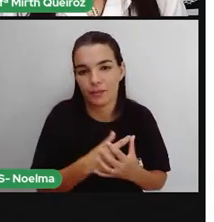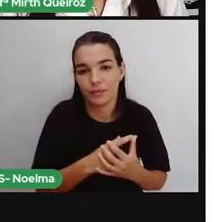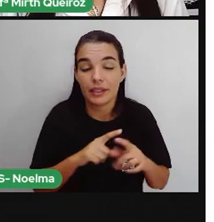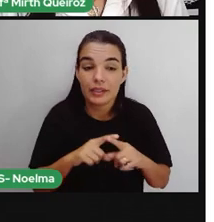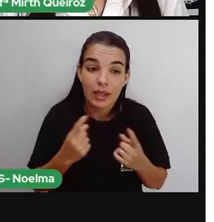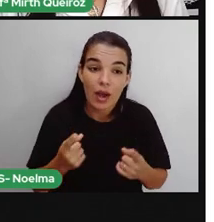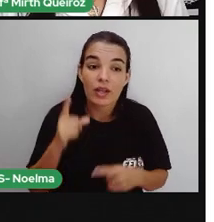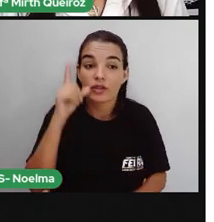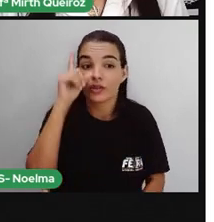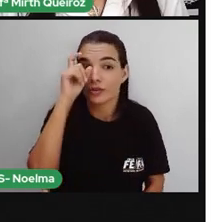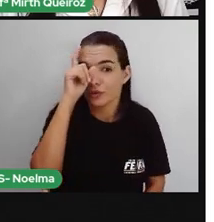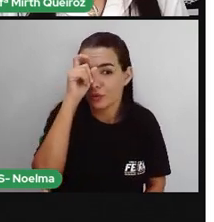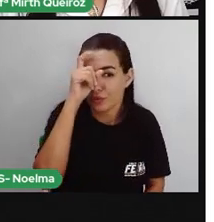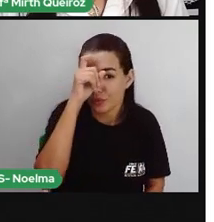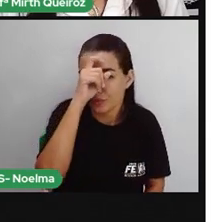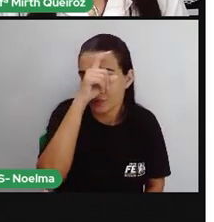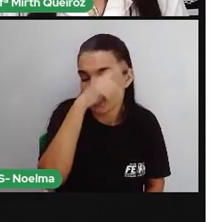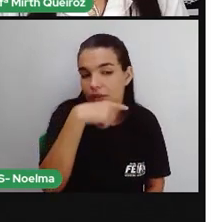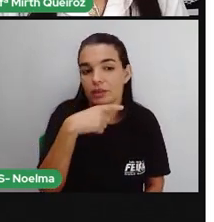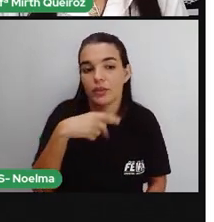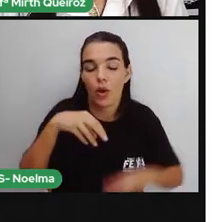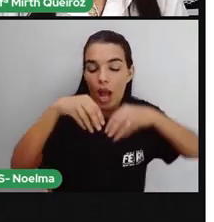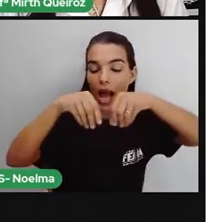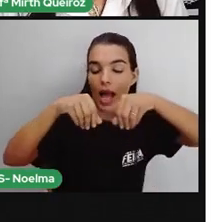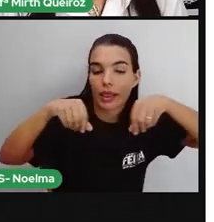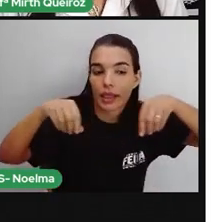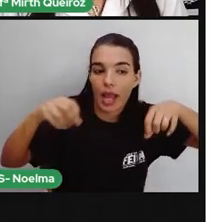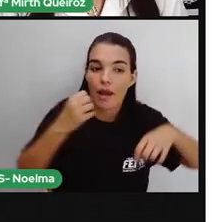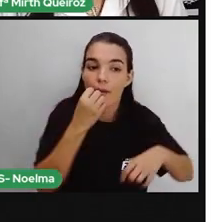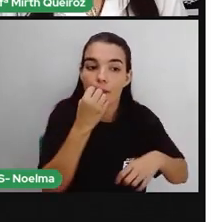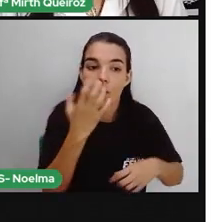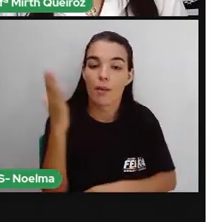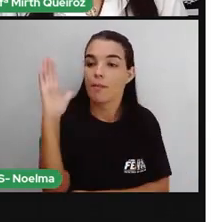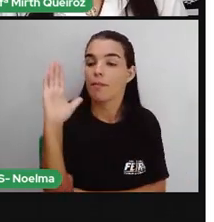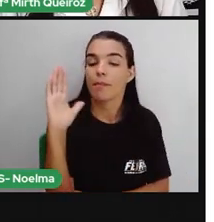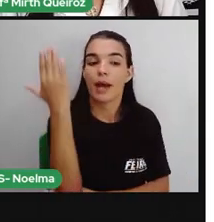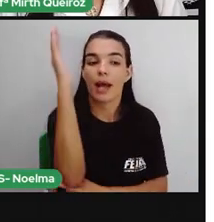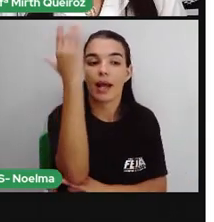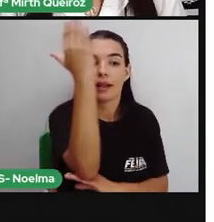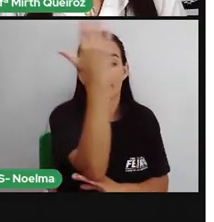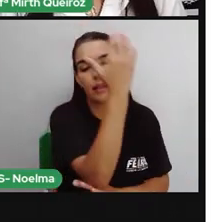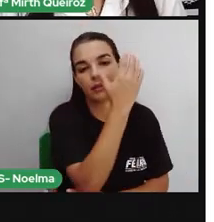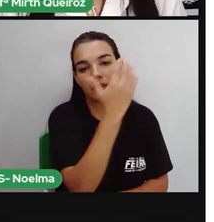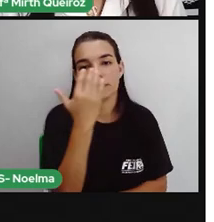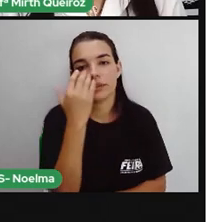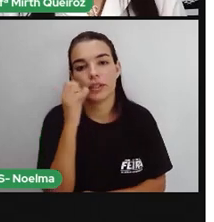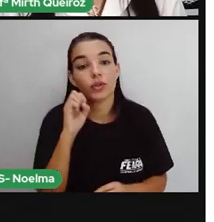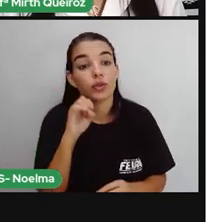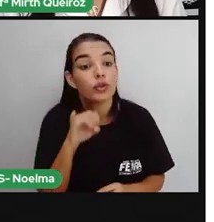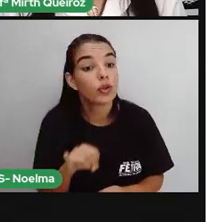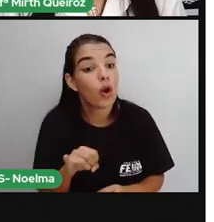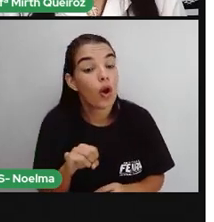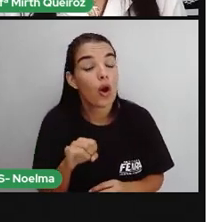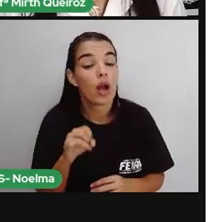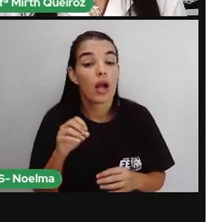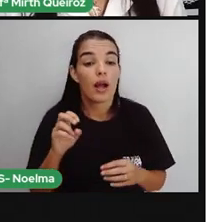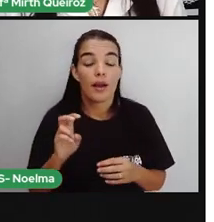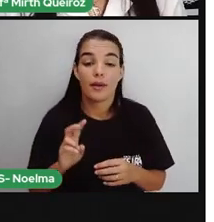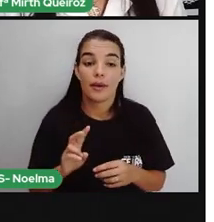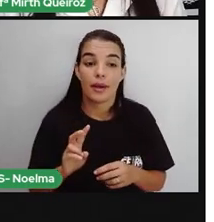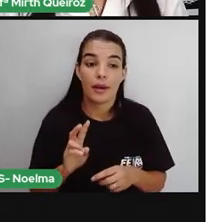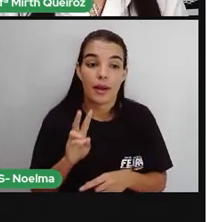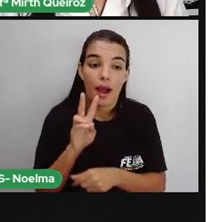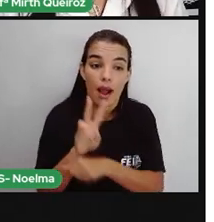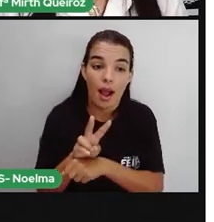Então, esse solo, ele fica prejudicado diante do ponto de vista agrícola para a